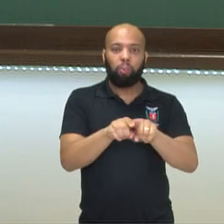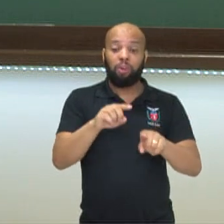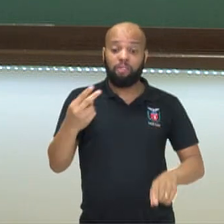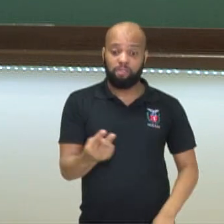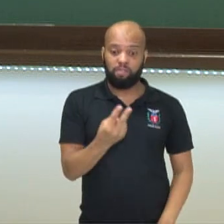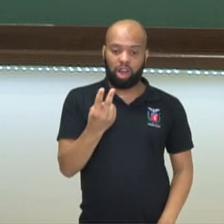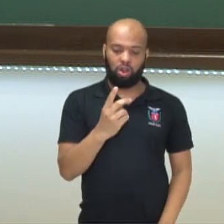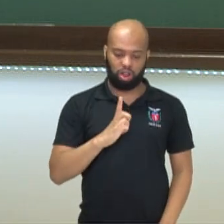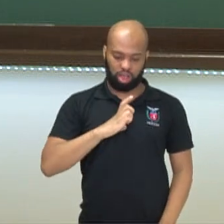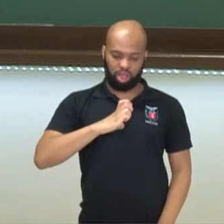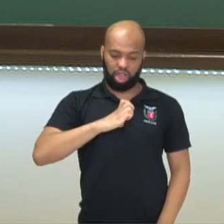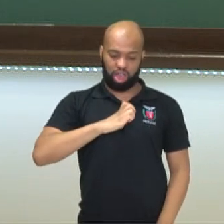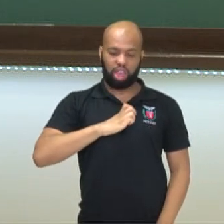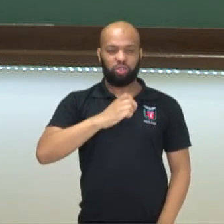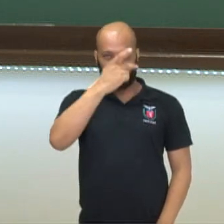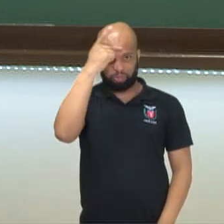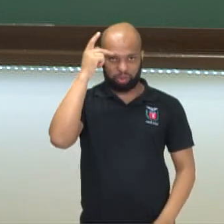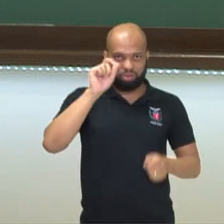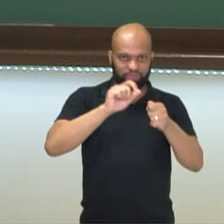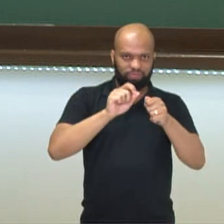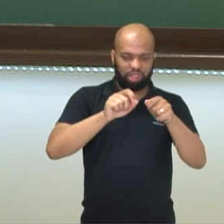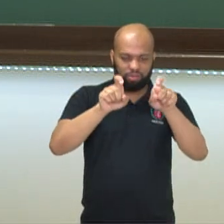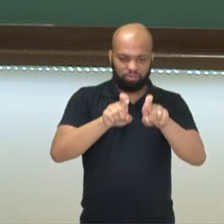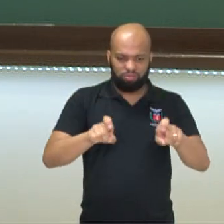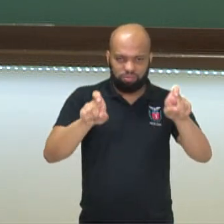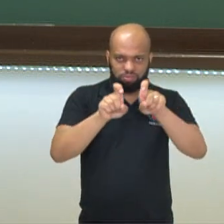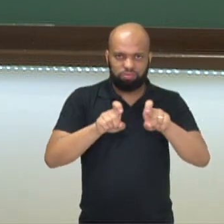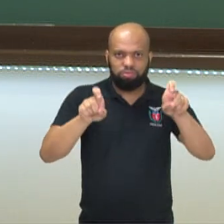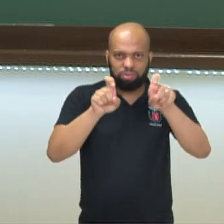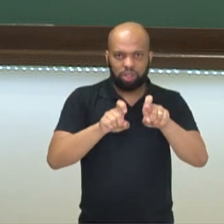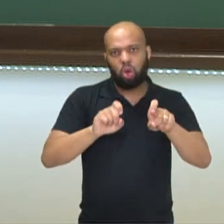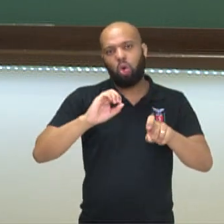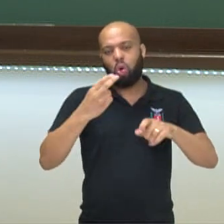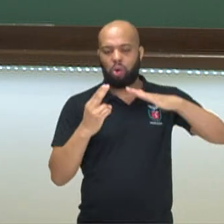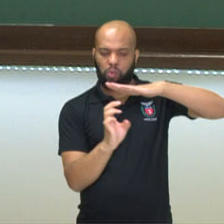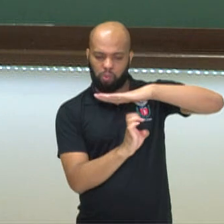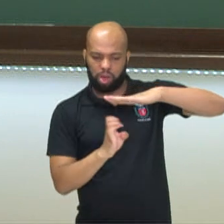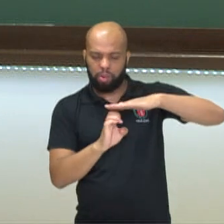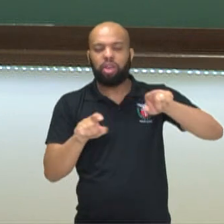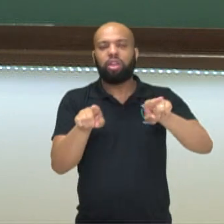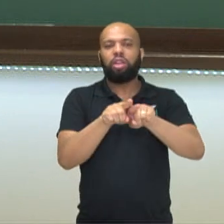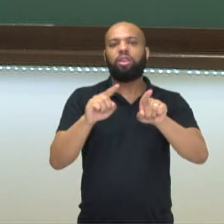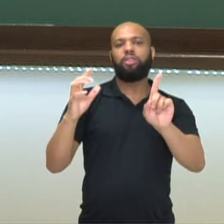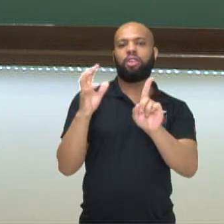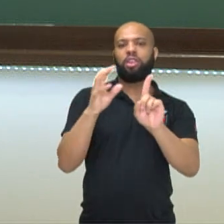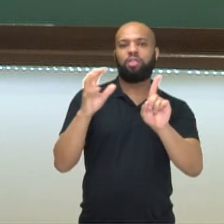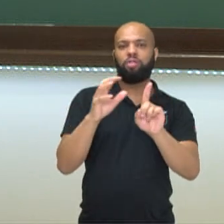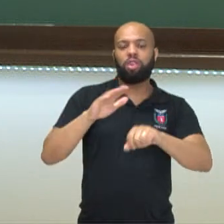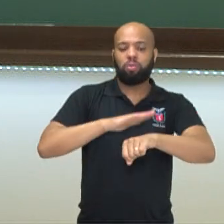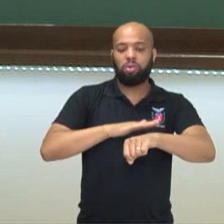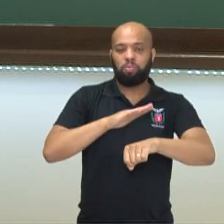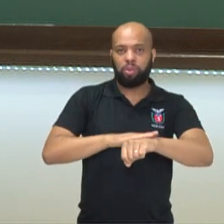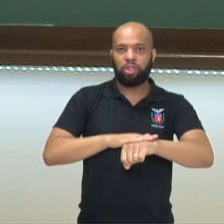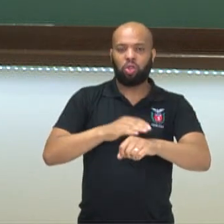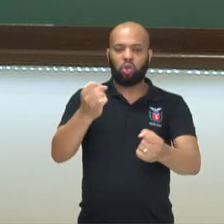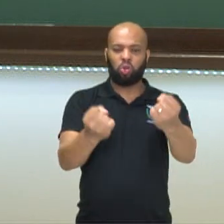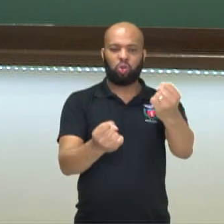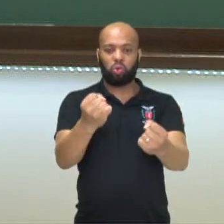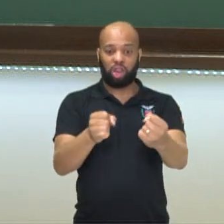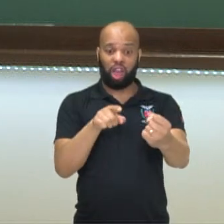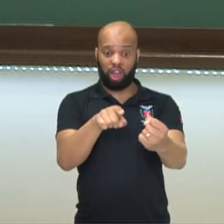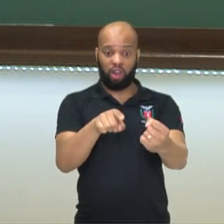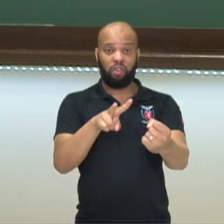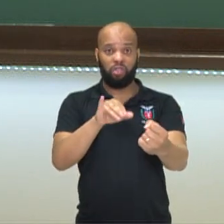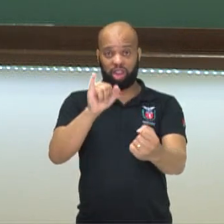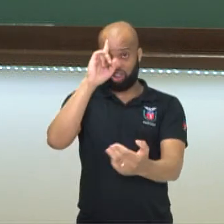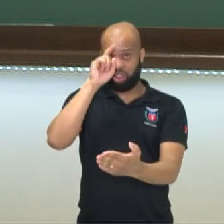programador ou a empresa que realizou a programação dessa máquina também vão influenciar na tomada de decisões dela, o que muitas